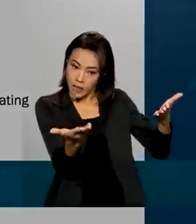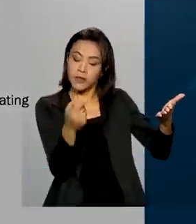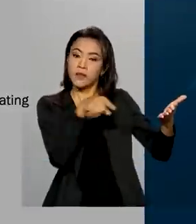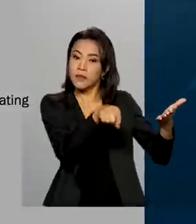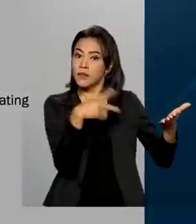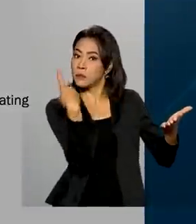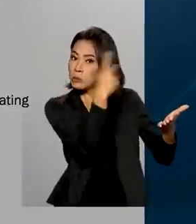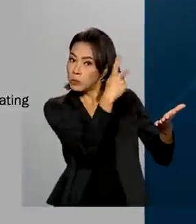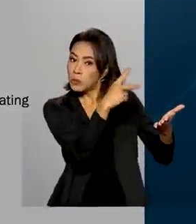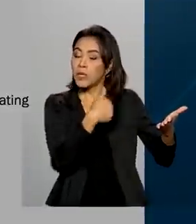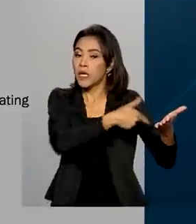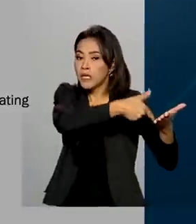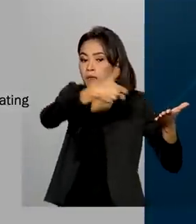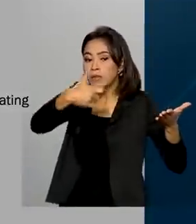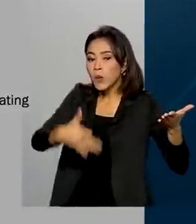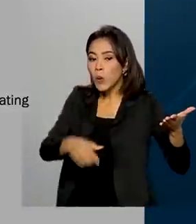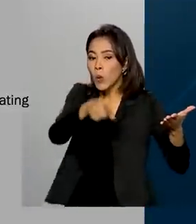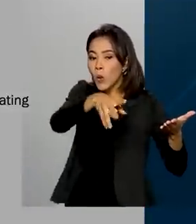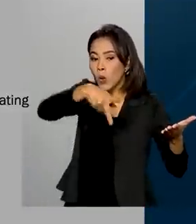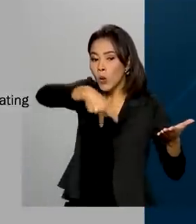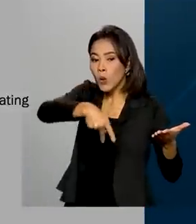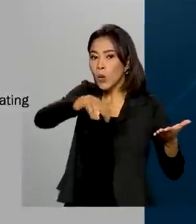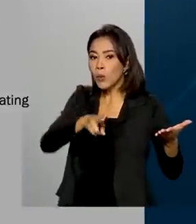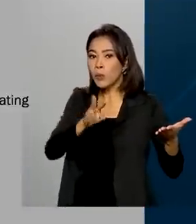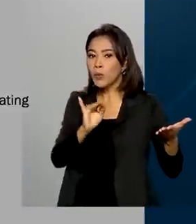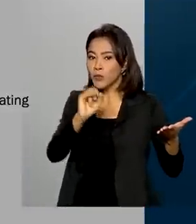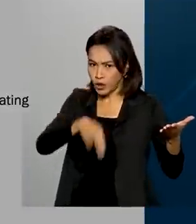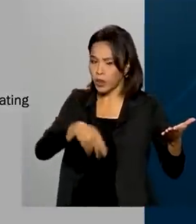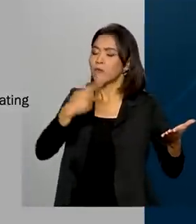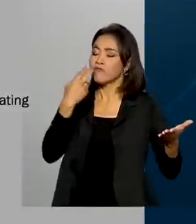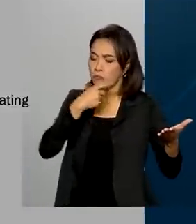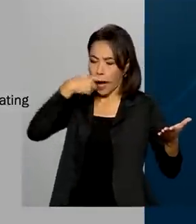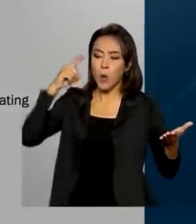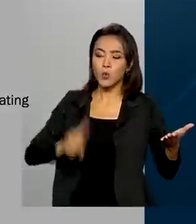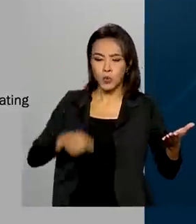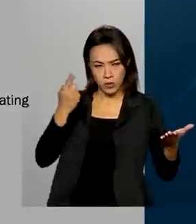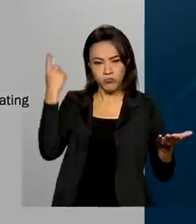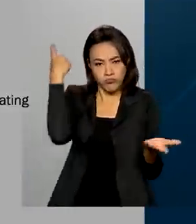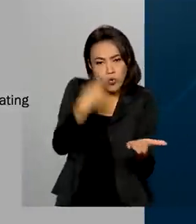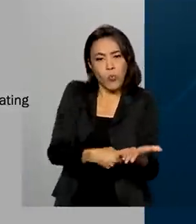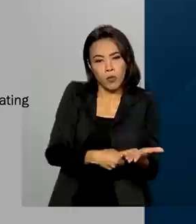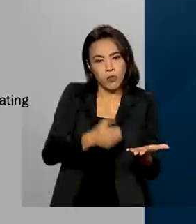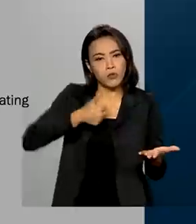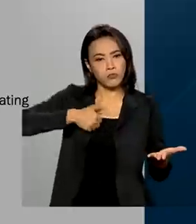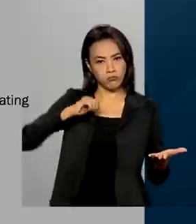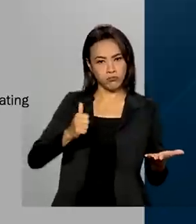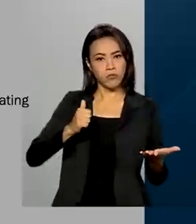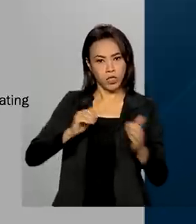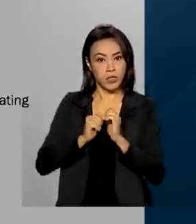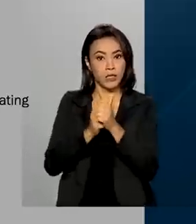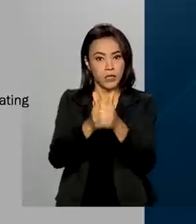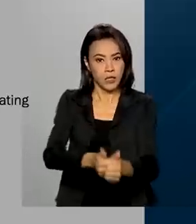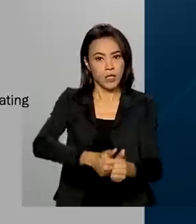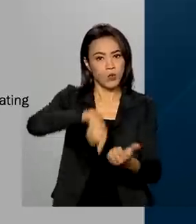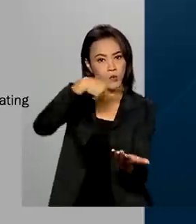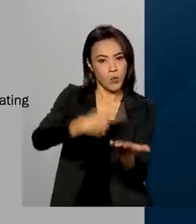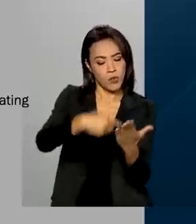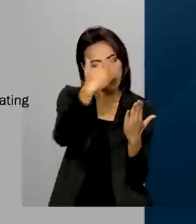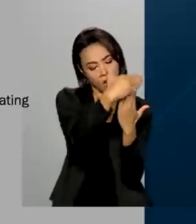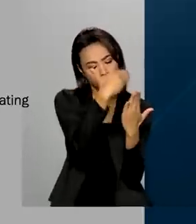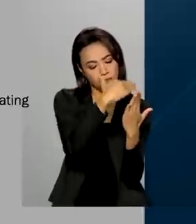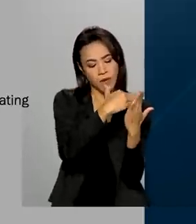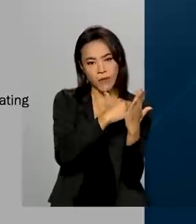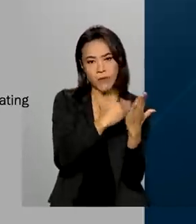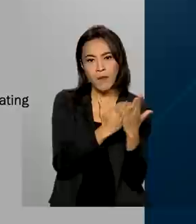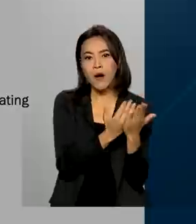Putin sublinhou que a Rússia está comprometida em ir ao encontro de suas obrigações de assegurar